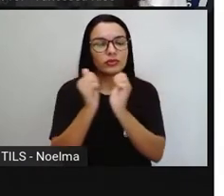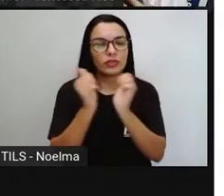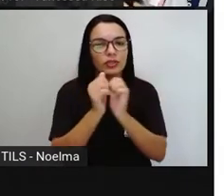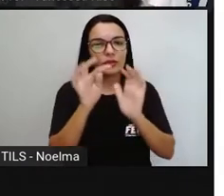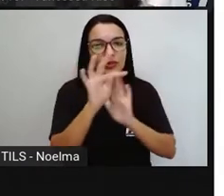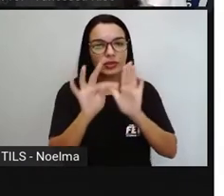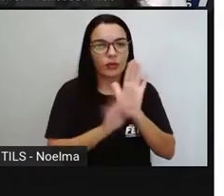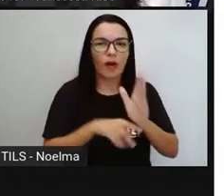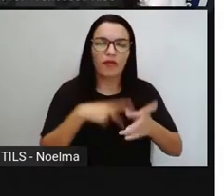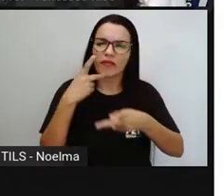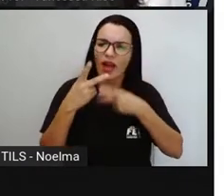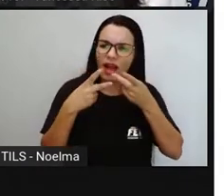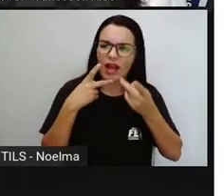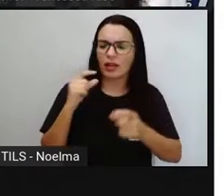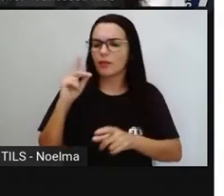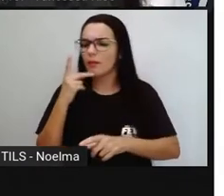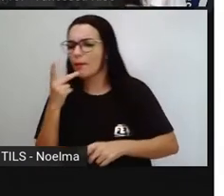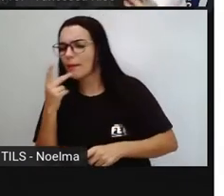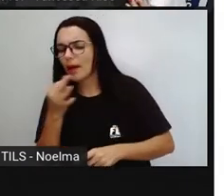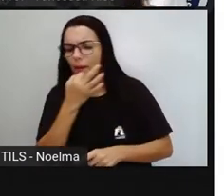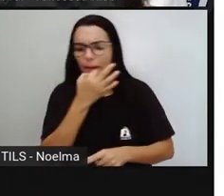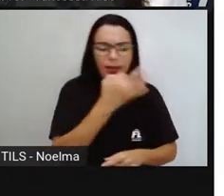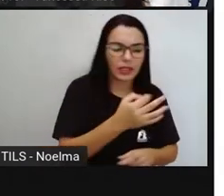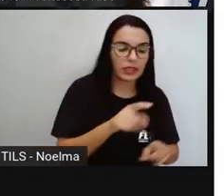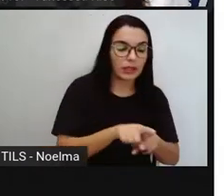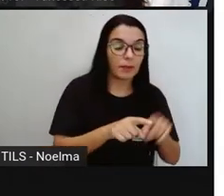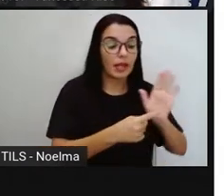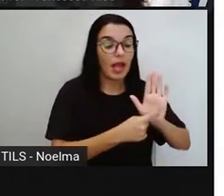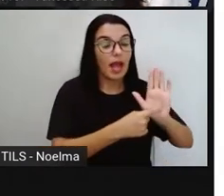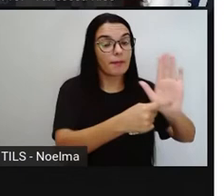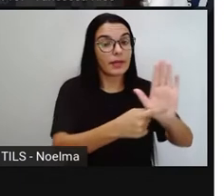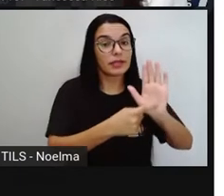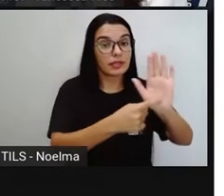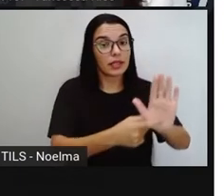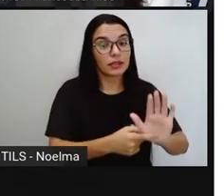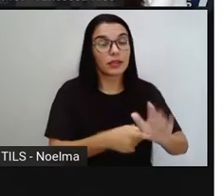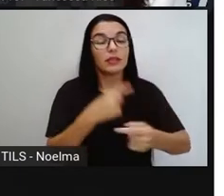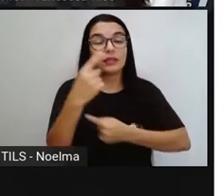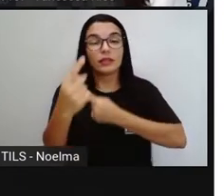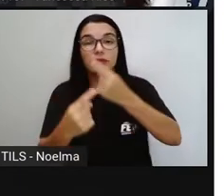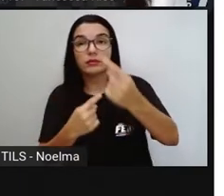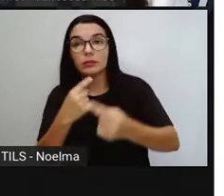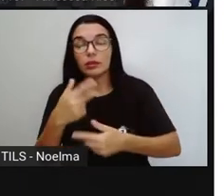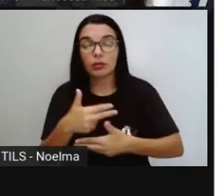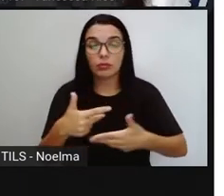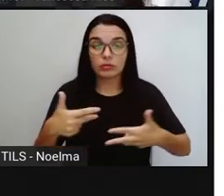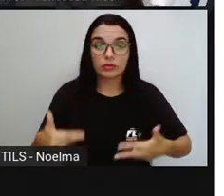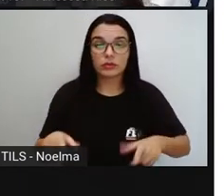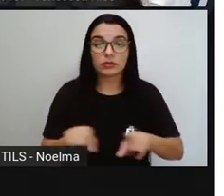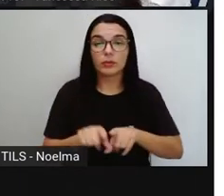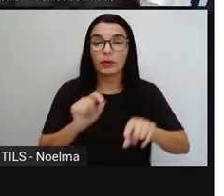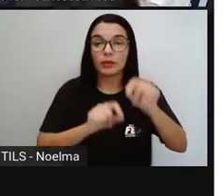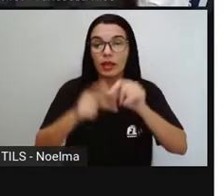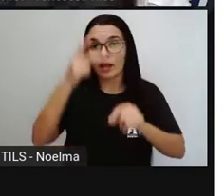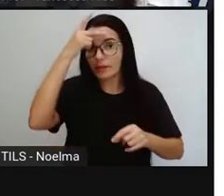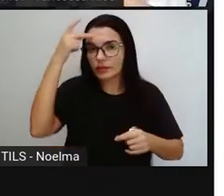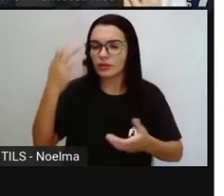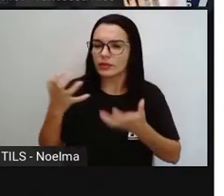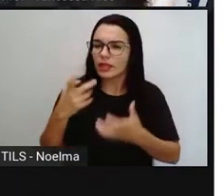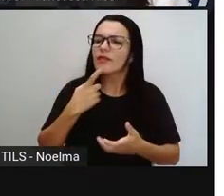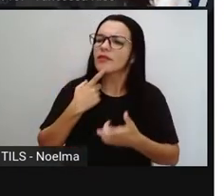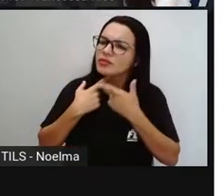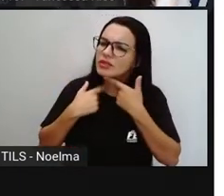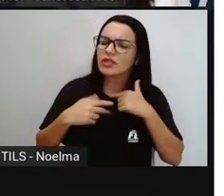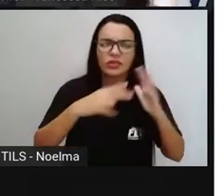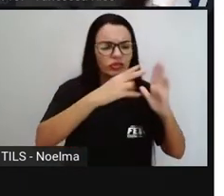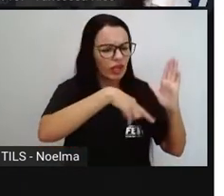comenta, se descreve e se apresenta a determinada obra na intenção de fazer com que a pessoa leia, o que